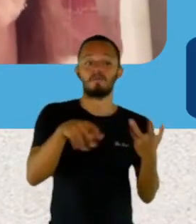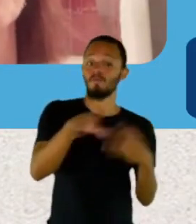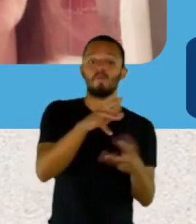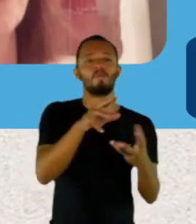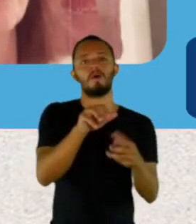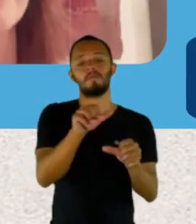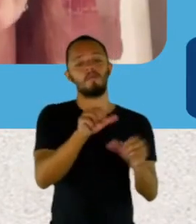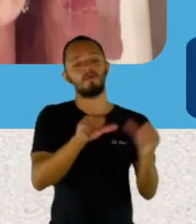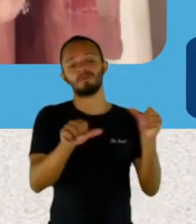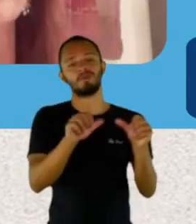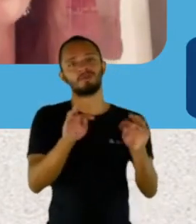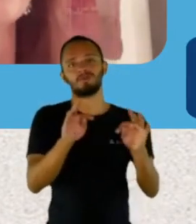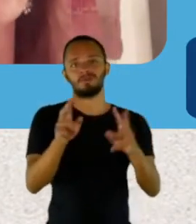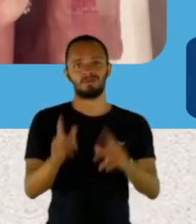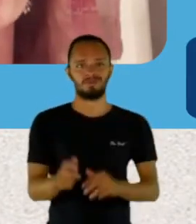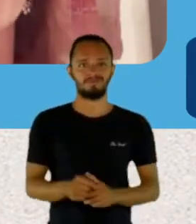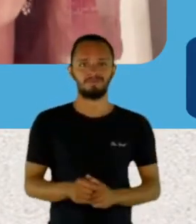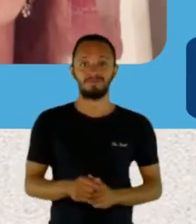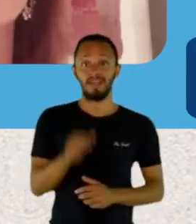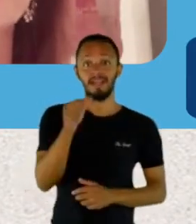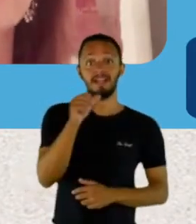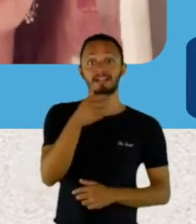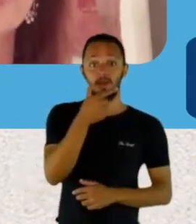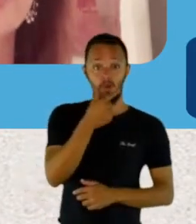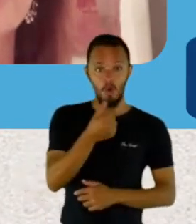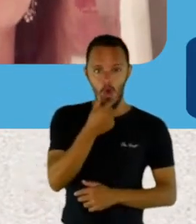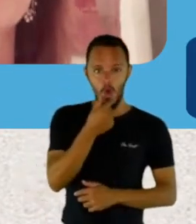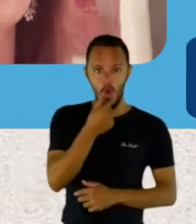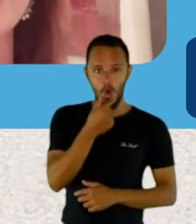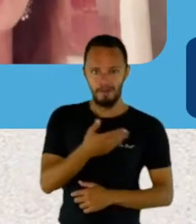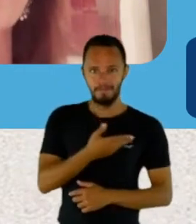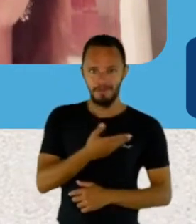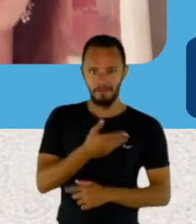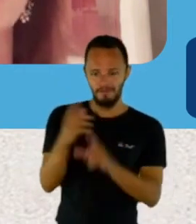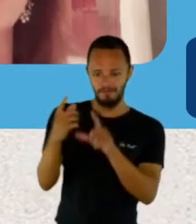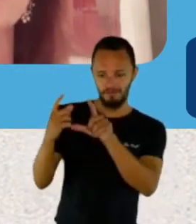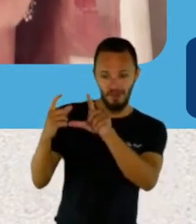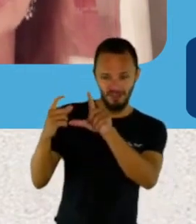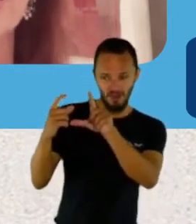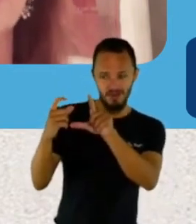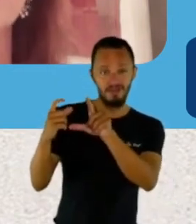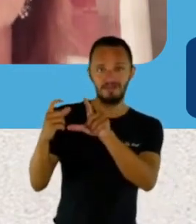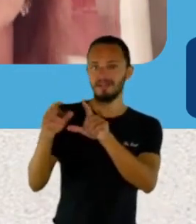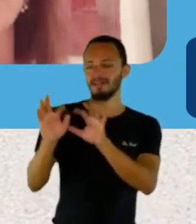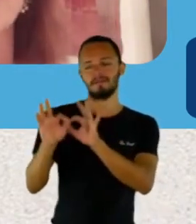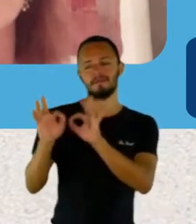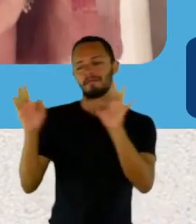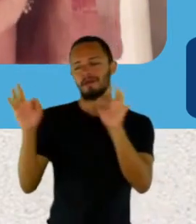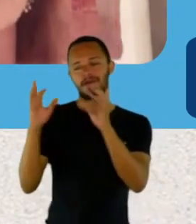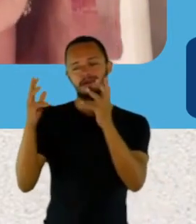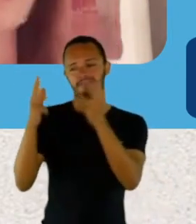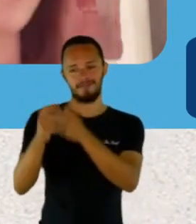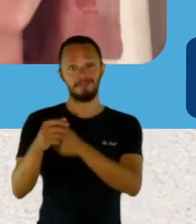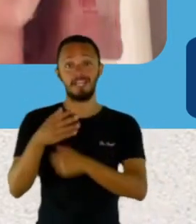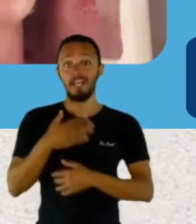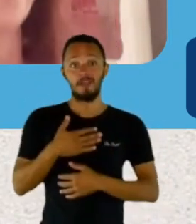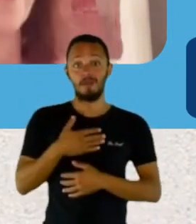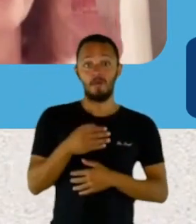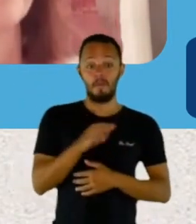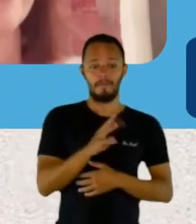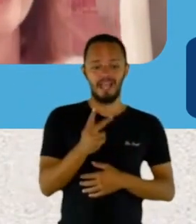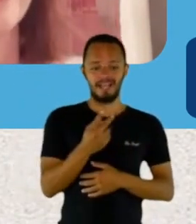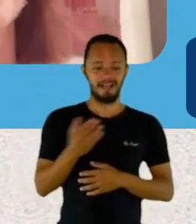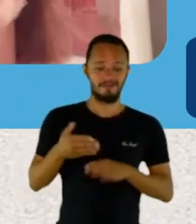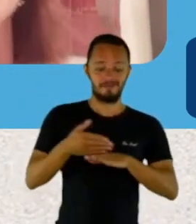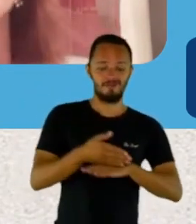fotógrafo maravilhoso. E foi muito legal, porque eu vim pra BH, fui pra BH pra tirar a foto da capa do livro, a minha foto, porque falei assim, não vou fazer